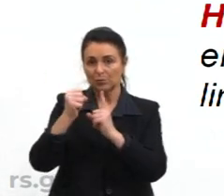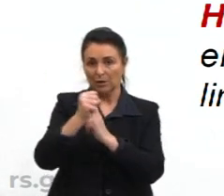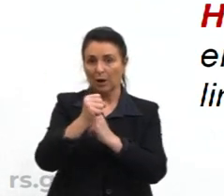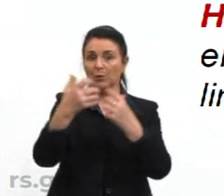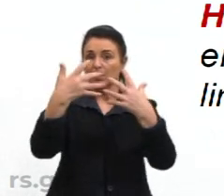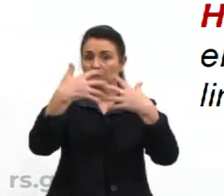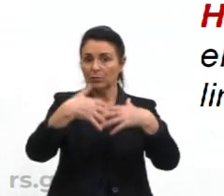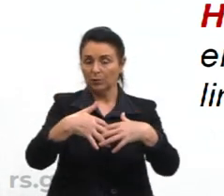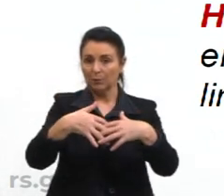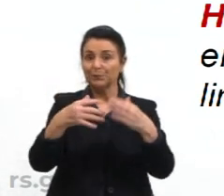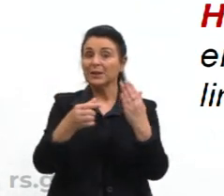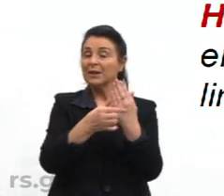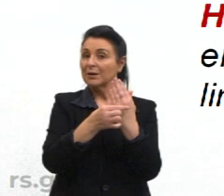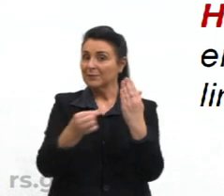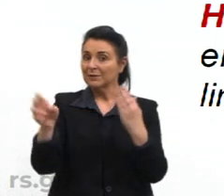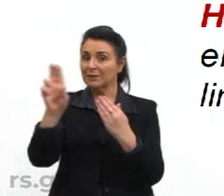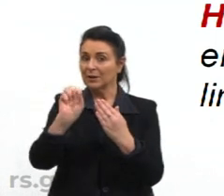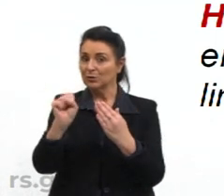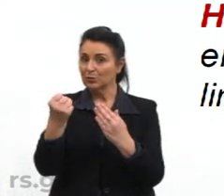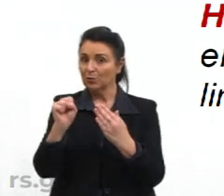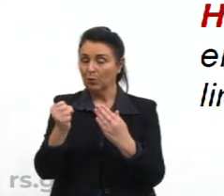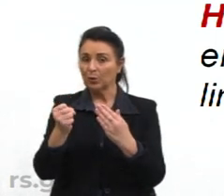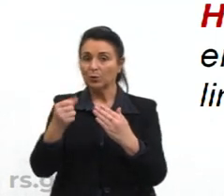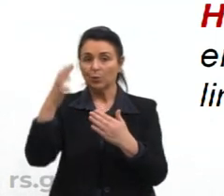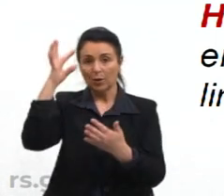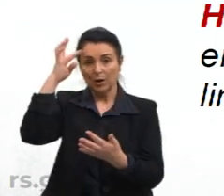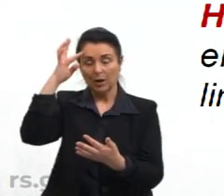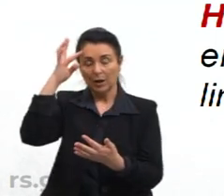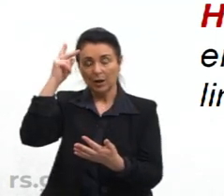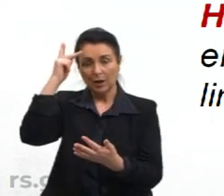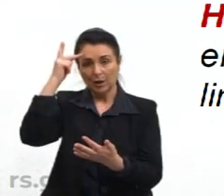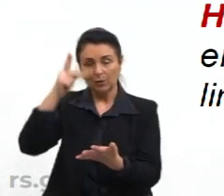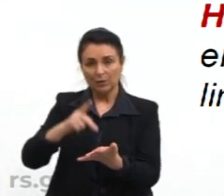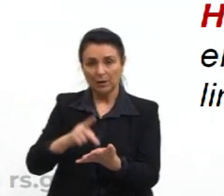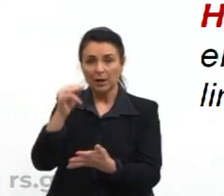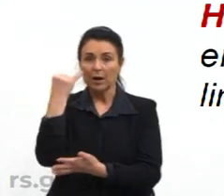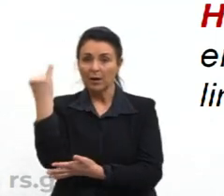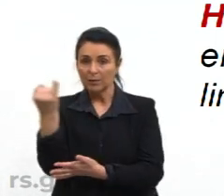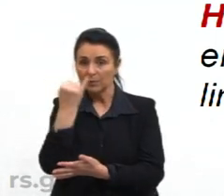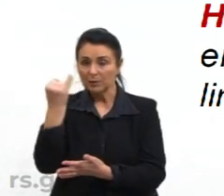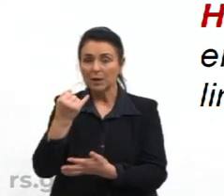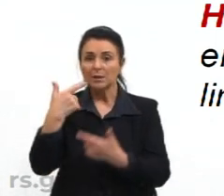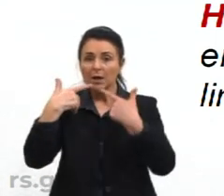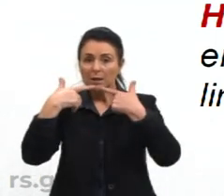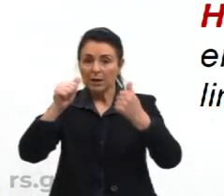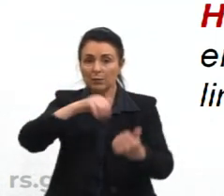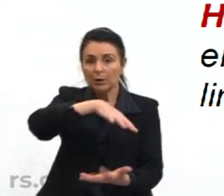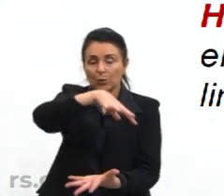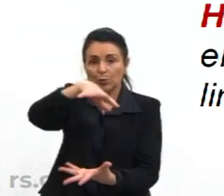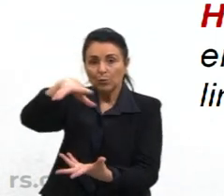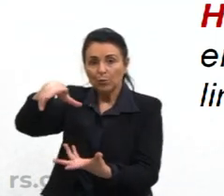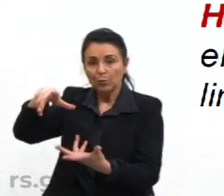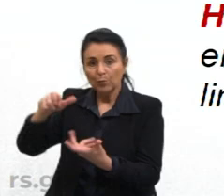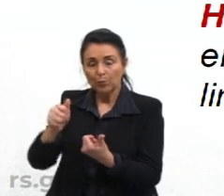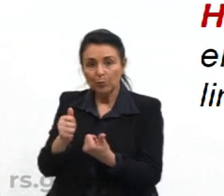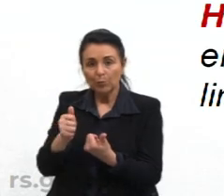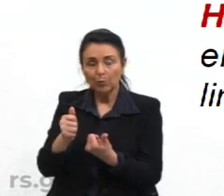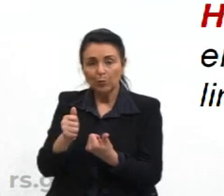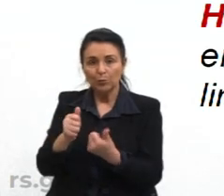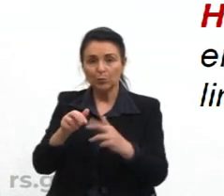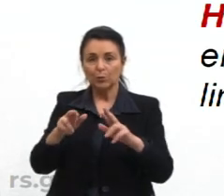a habilidade 8, reconhecer a importância da produção cultural da língua estrangeira moderna como representação da diversidade cultural